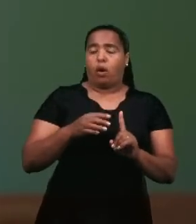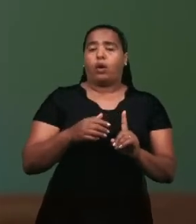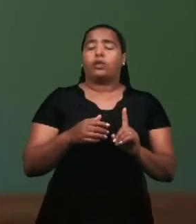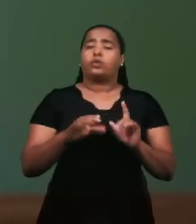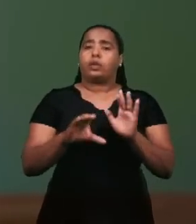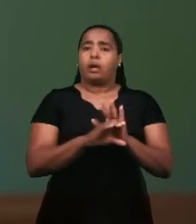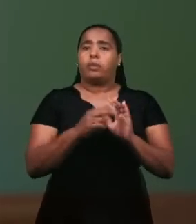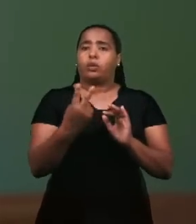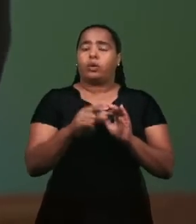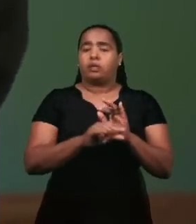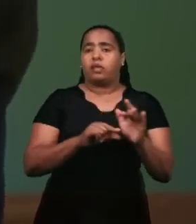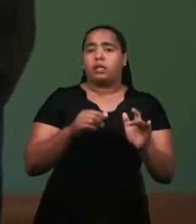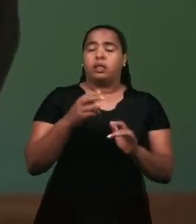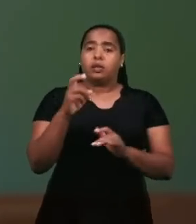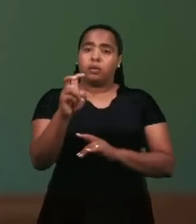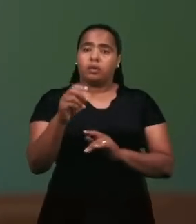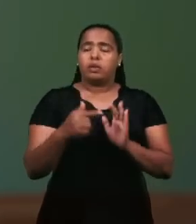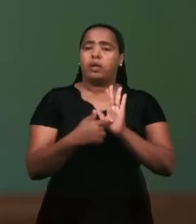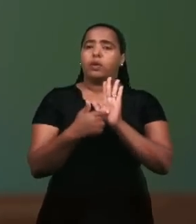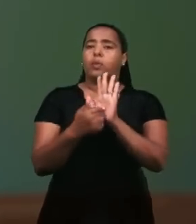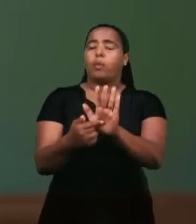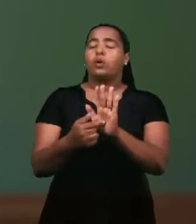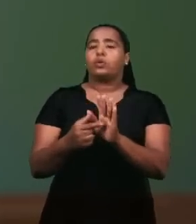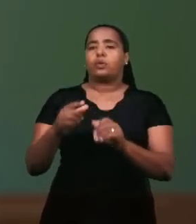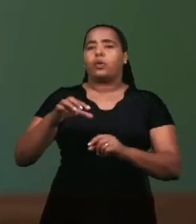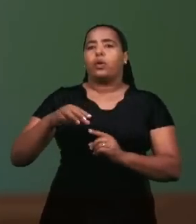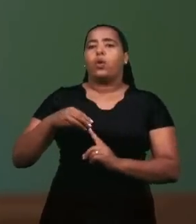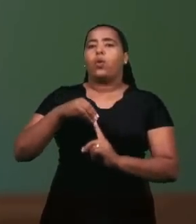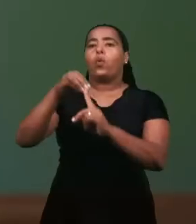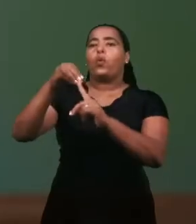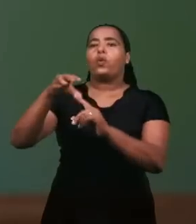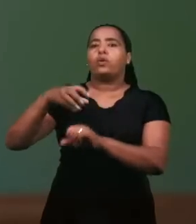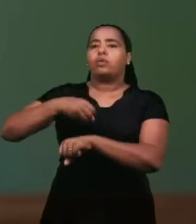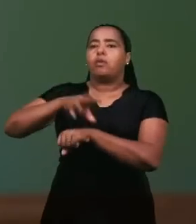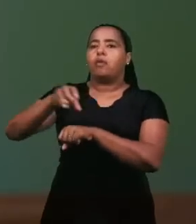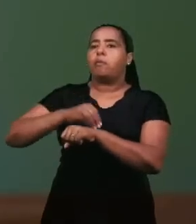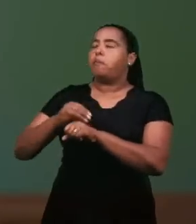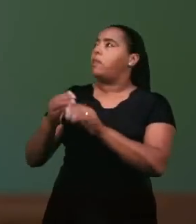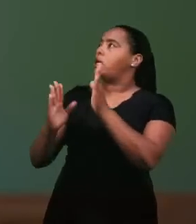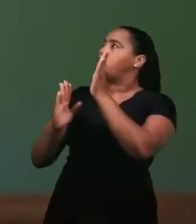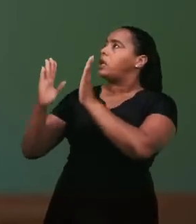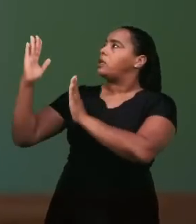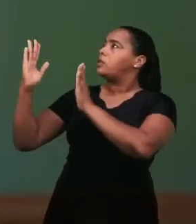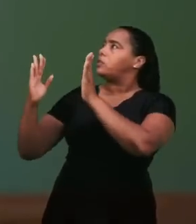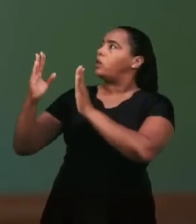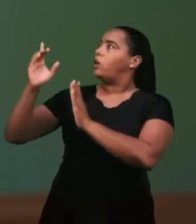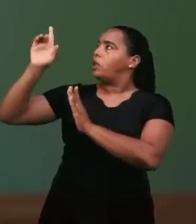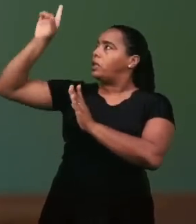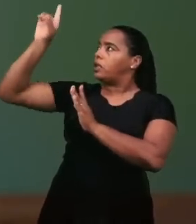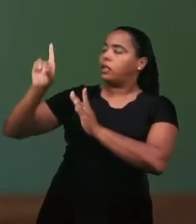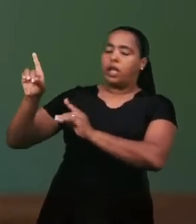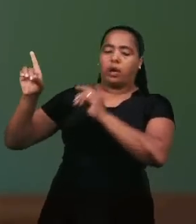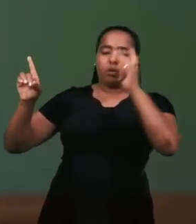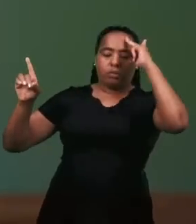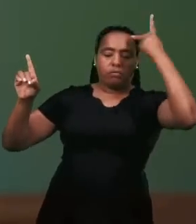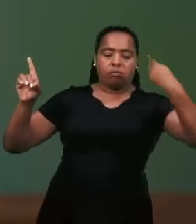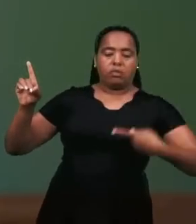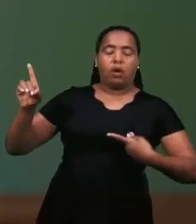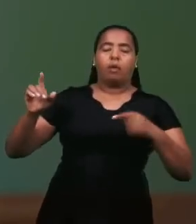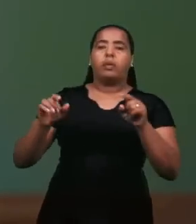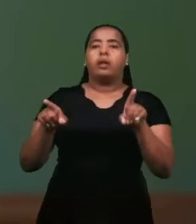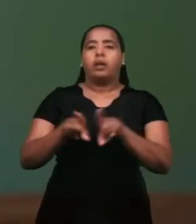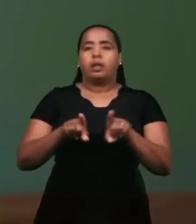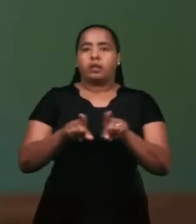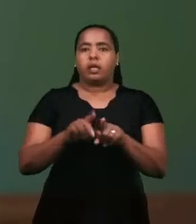verso 5, o único mediador entre Deus e os homens. E depois, em Hebreus 9, 15,